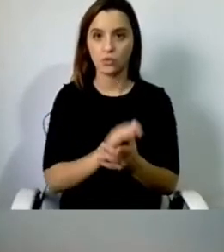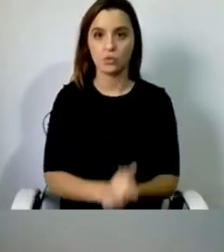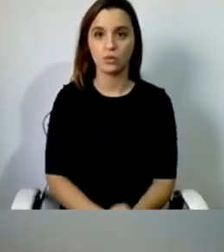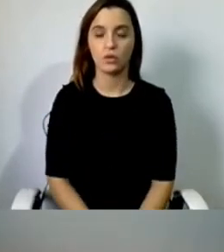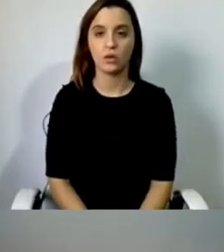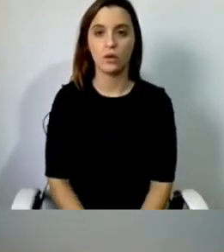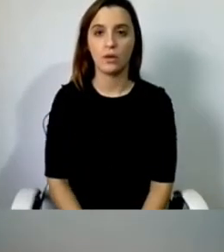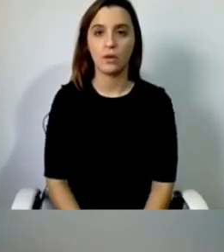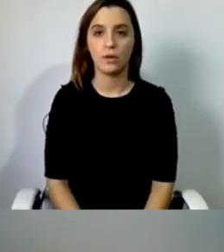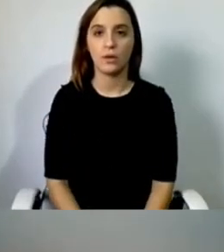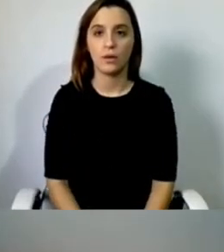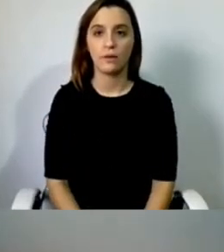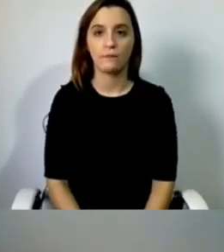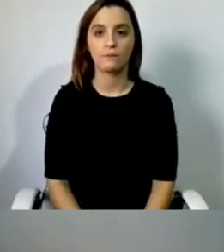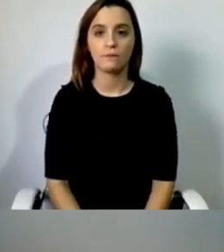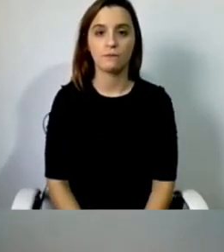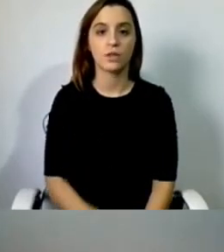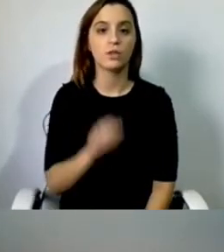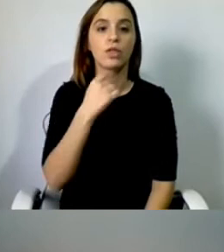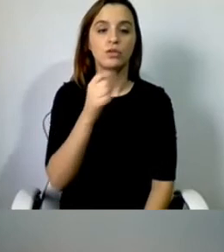Sim, sim. Posso? Ok.